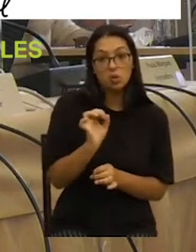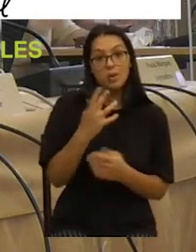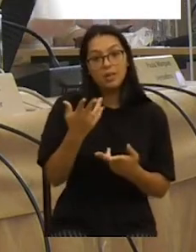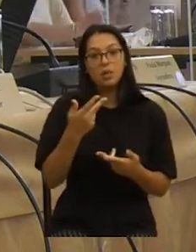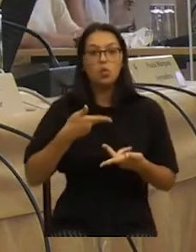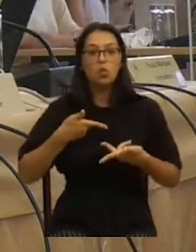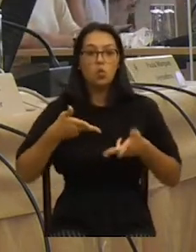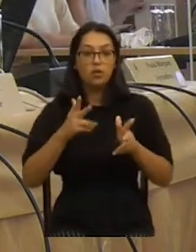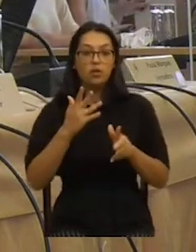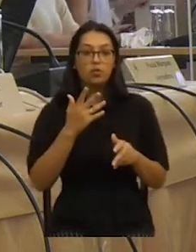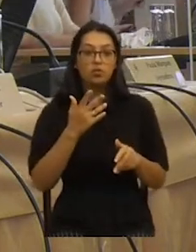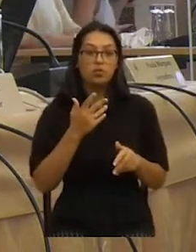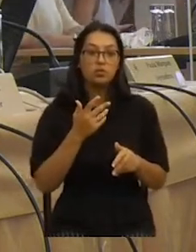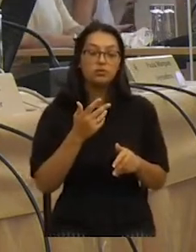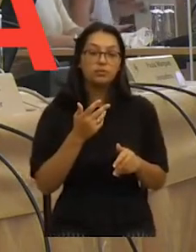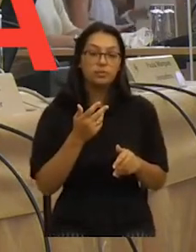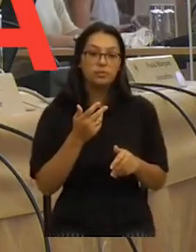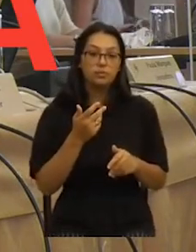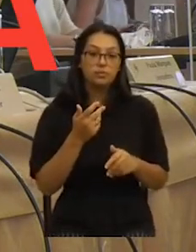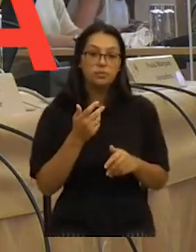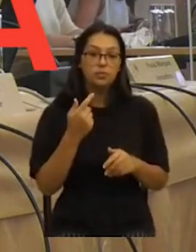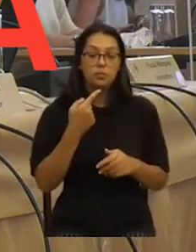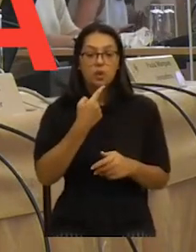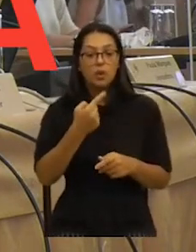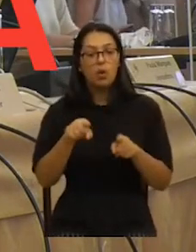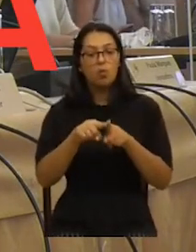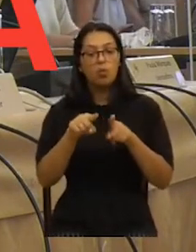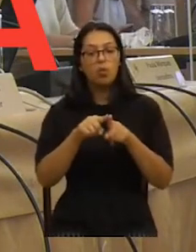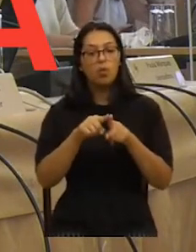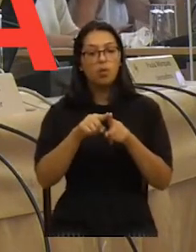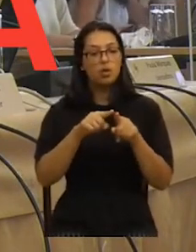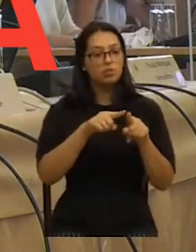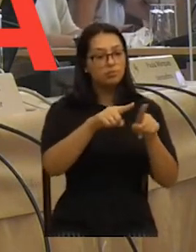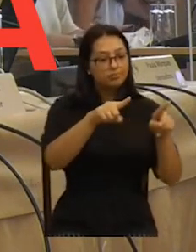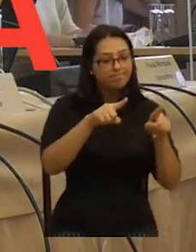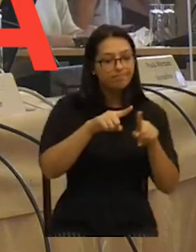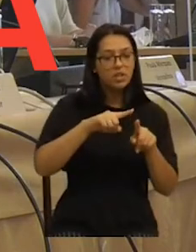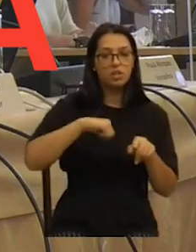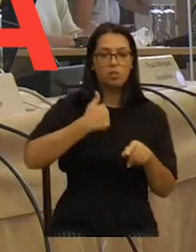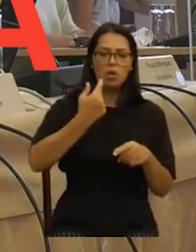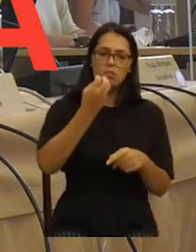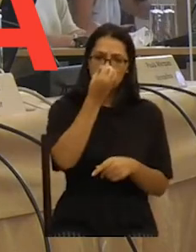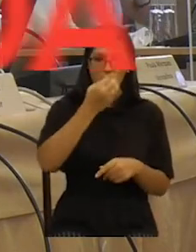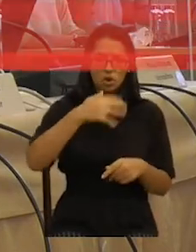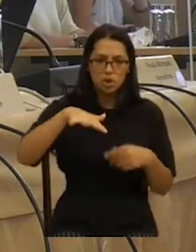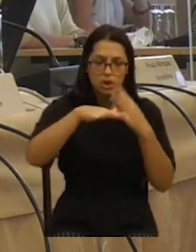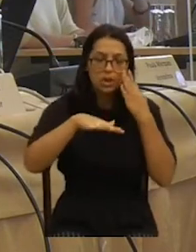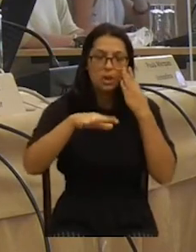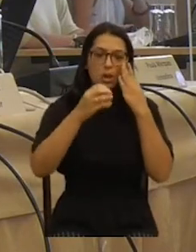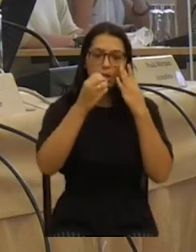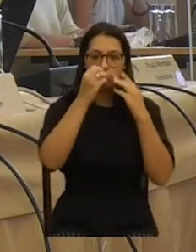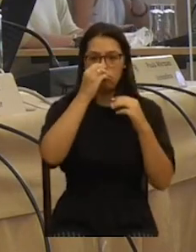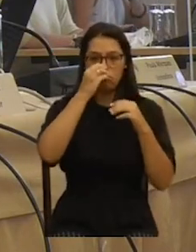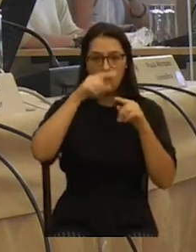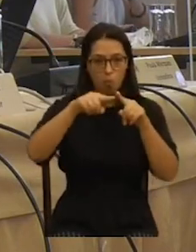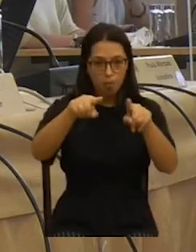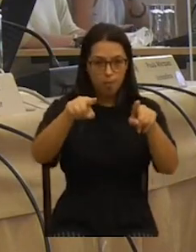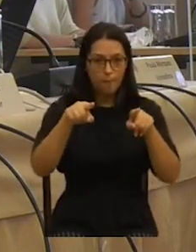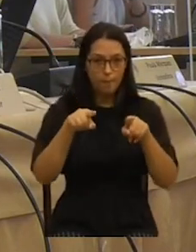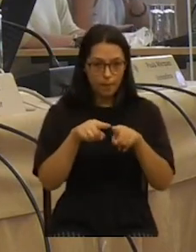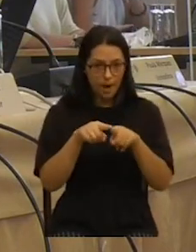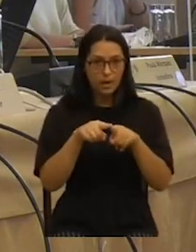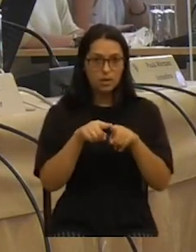livro gostaria de propor aquilo a que chamamos veredas de Lisboa. Ou seja, nós temos jardins, temos parques, normalmente eles são em